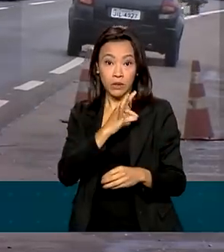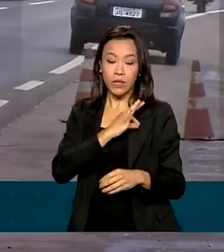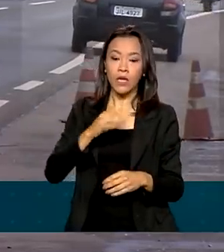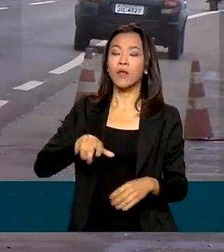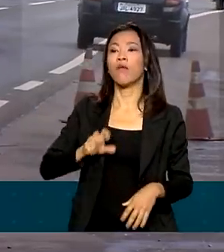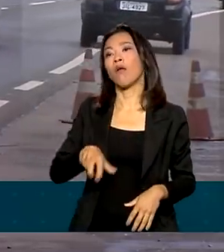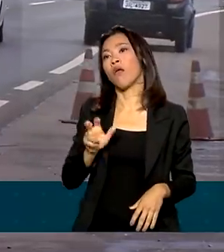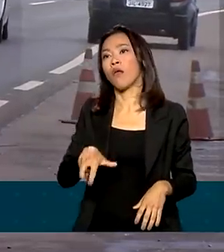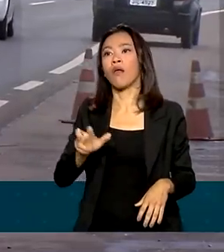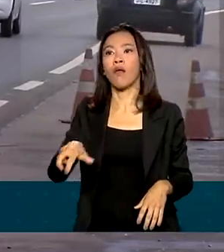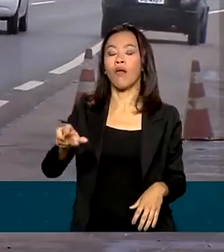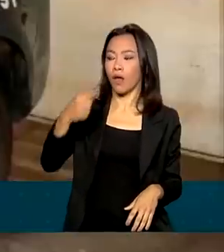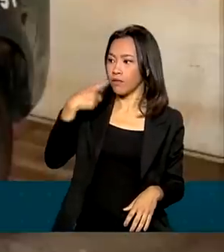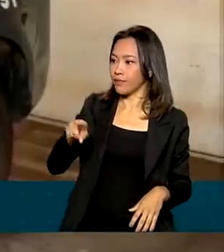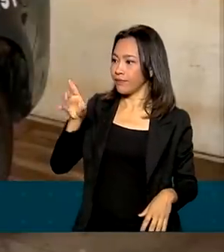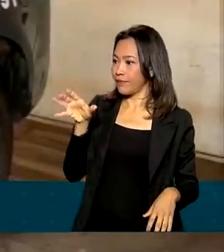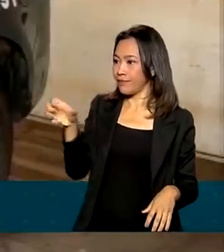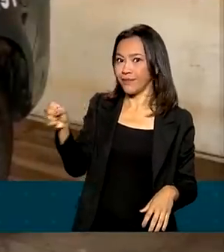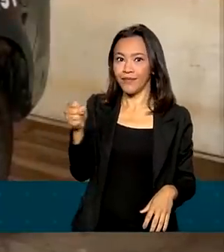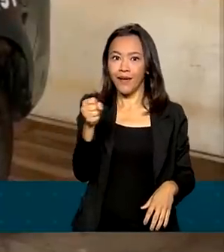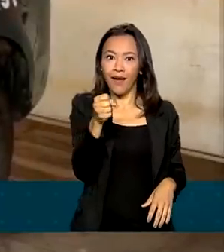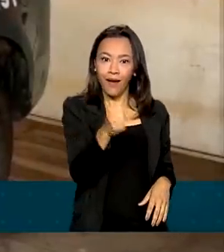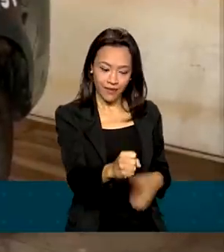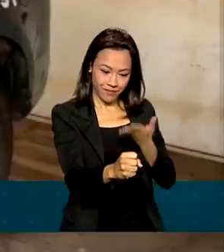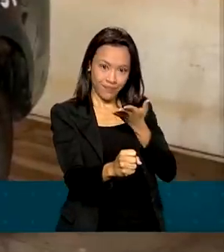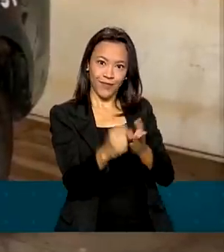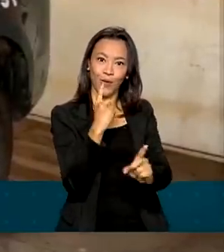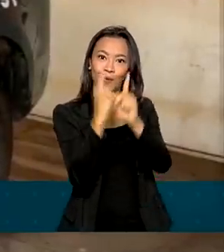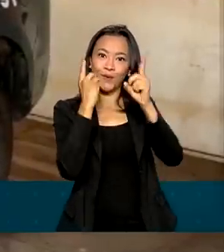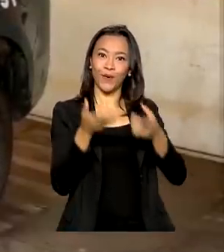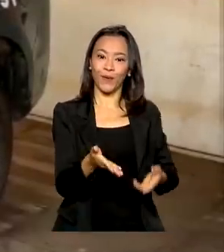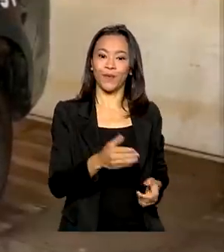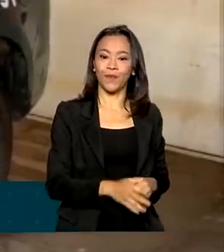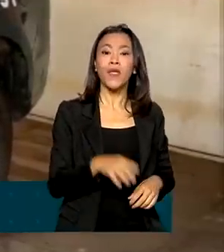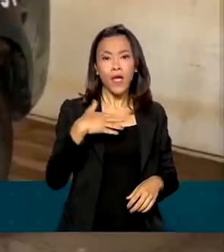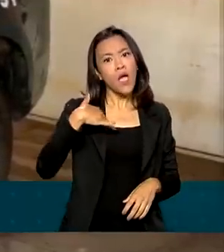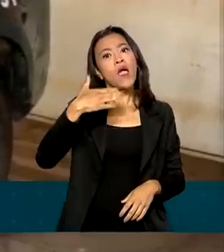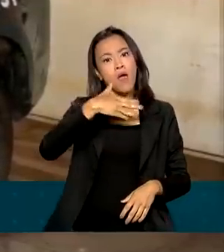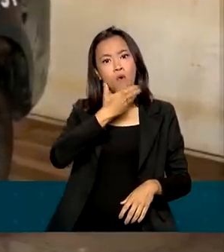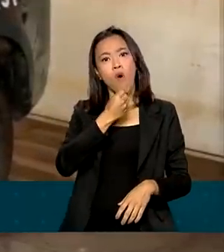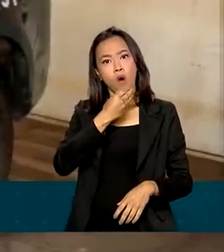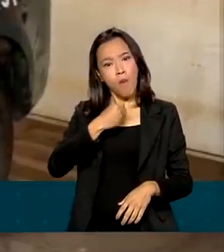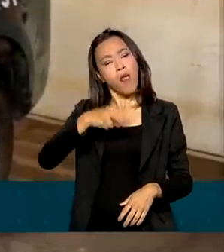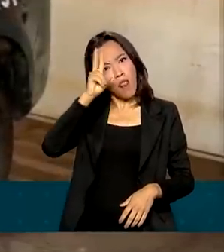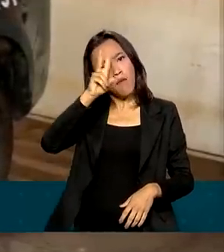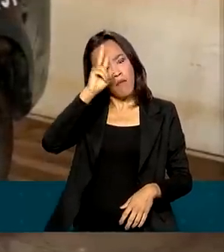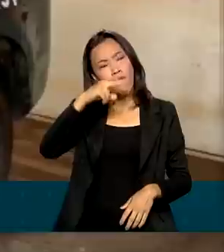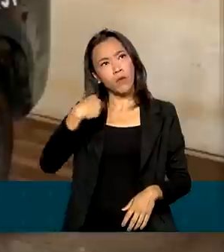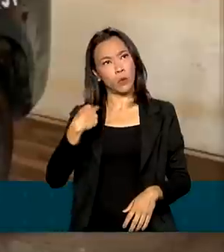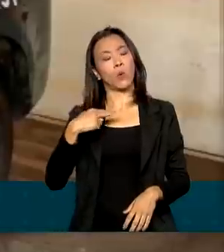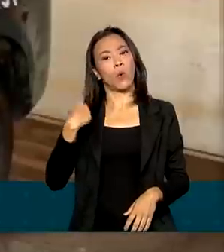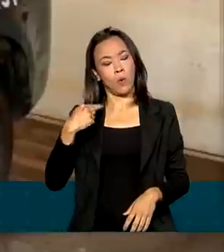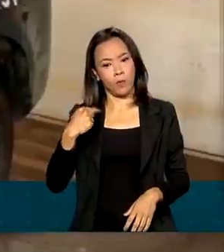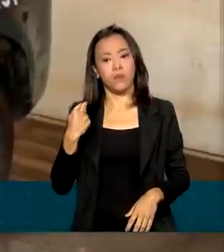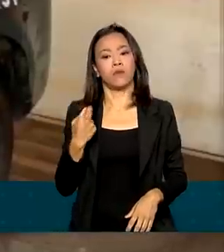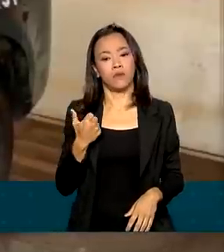rodovia de Mato Grosso do Sul. Esse cidadão, ele lembrava do seu nome, seu João Rodrigues Martins.